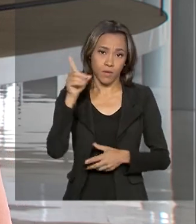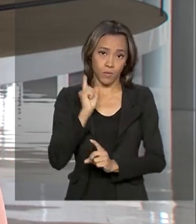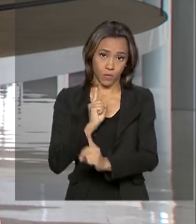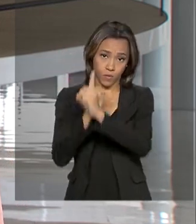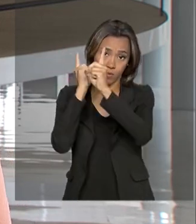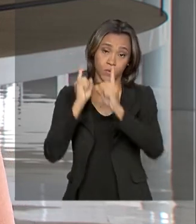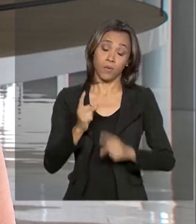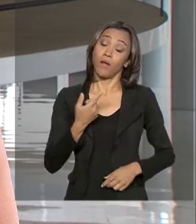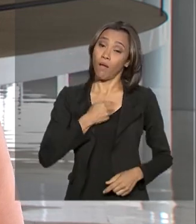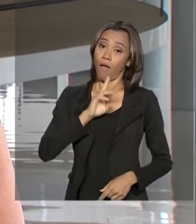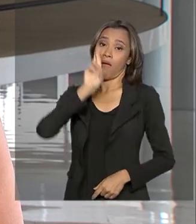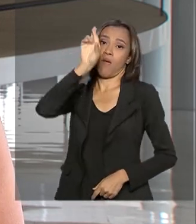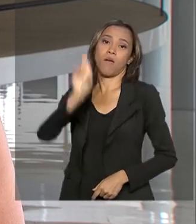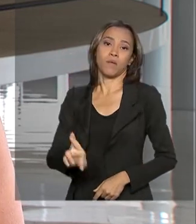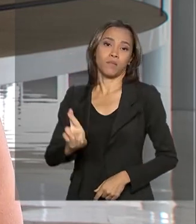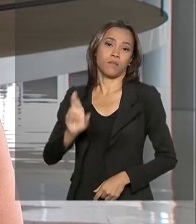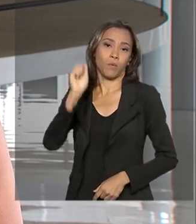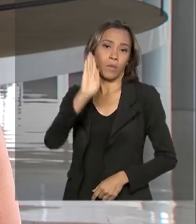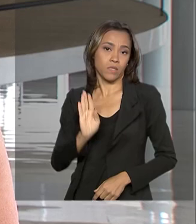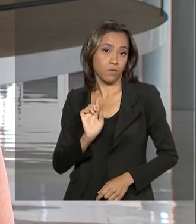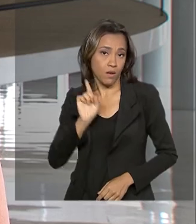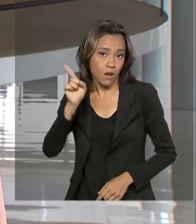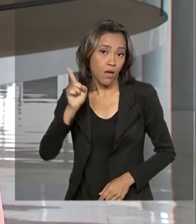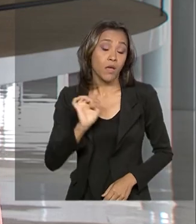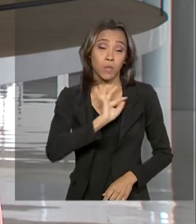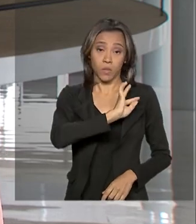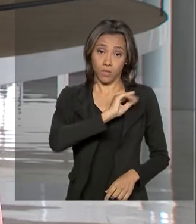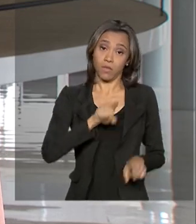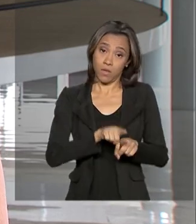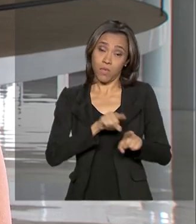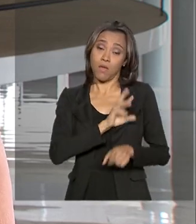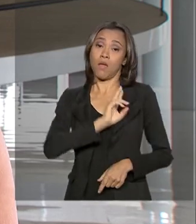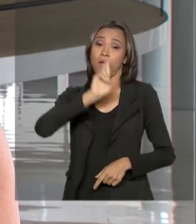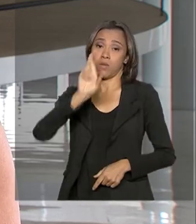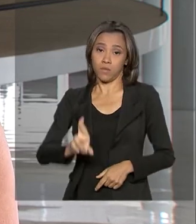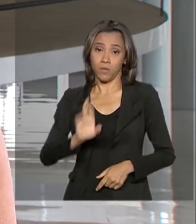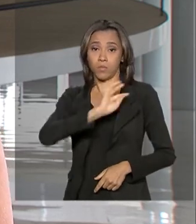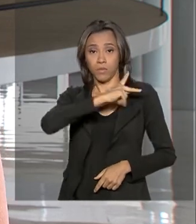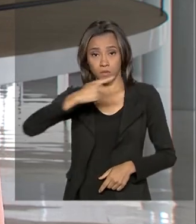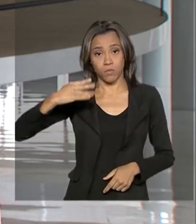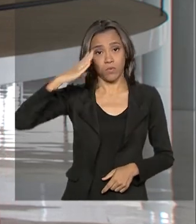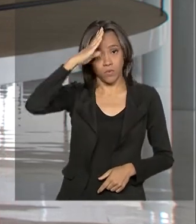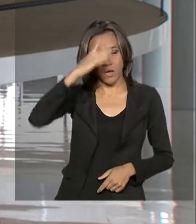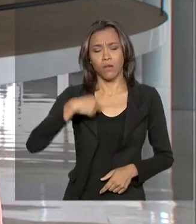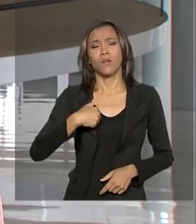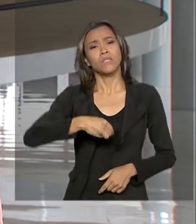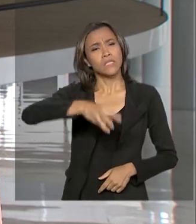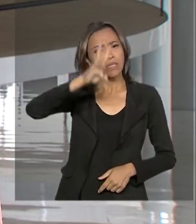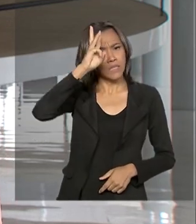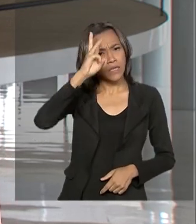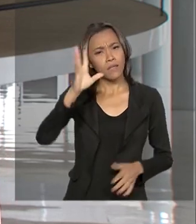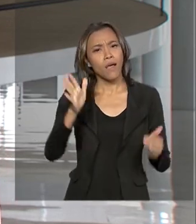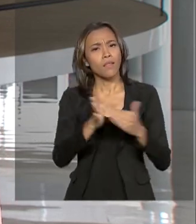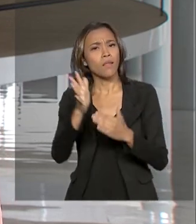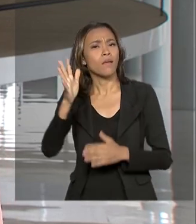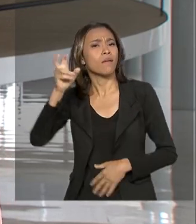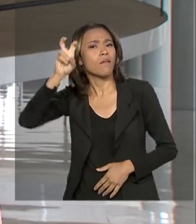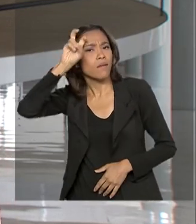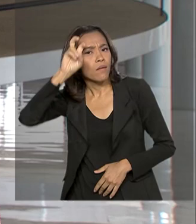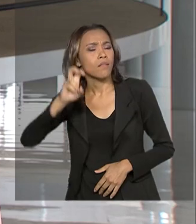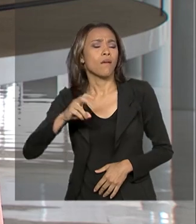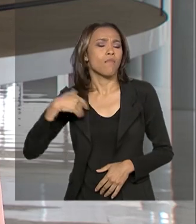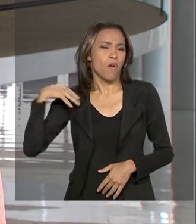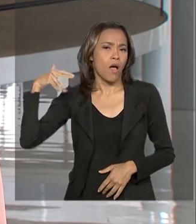Ele representa o Brasil e o presidente Jair Bolsonaro. De terça a manhã até quinta-feira, o ministro Paulo Guedes